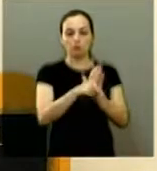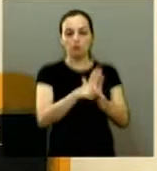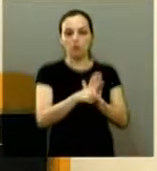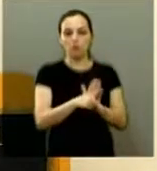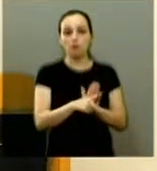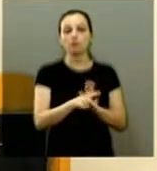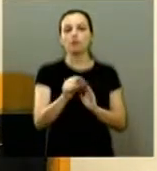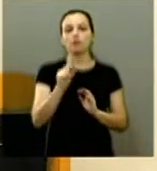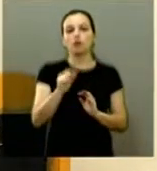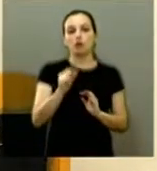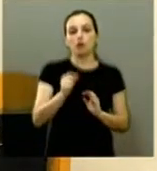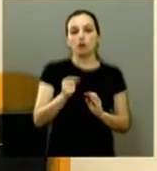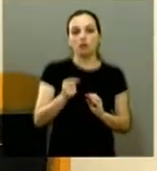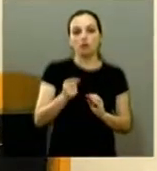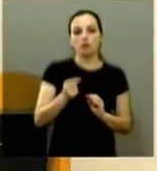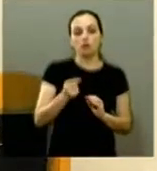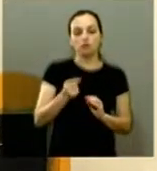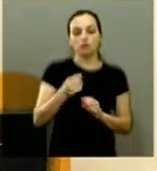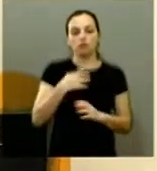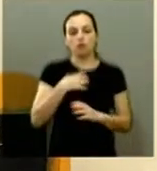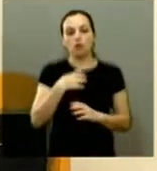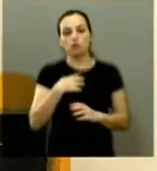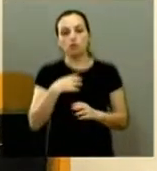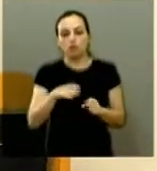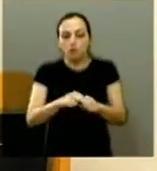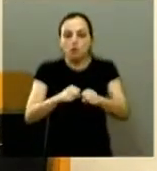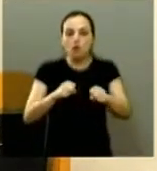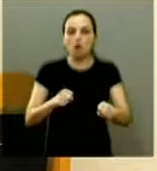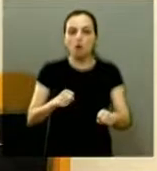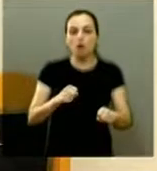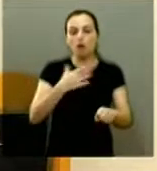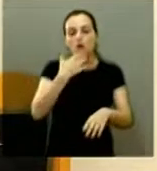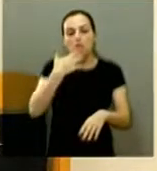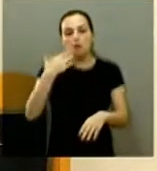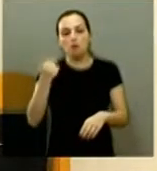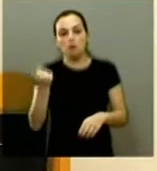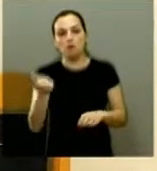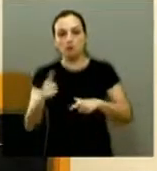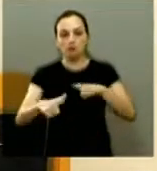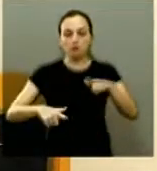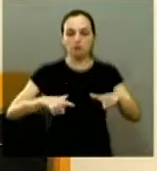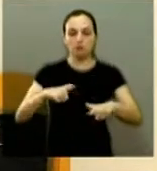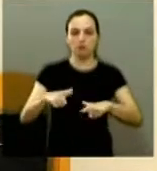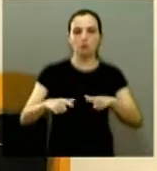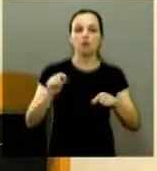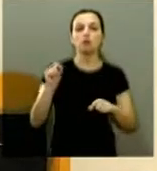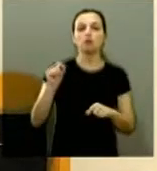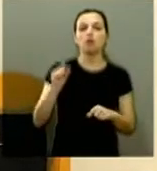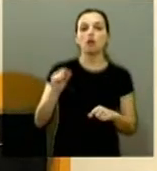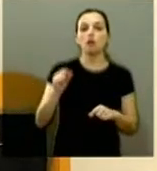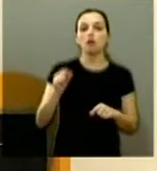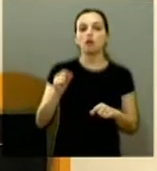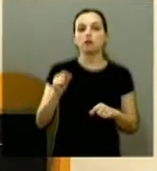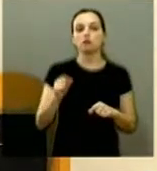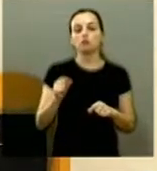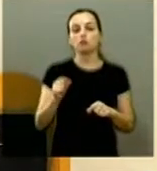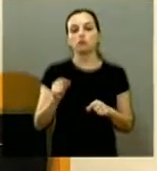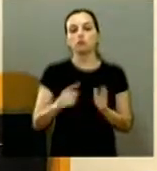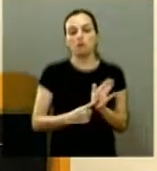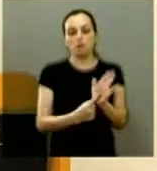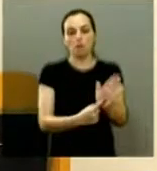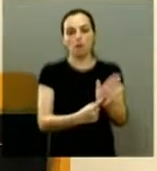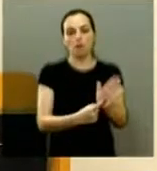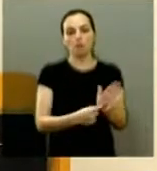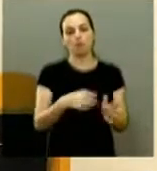conseguiram condições de se qualificar para conseguir um melhor emprego é isso que está em jogo espero que as pessoas com